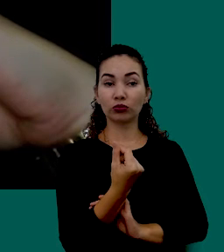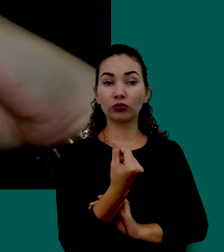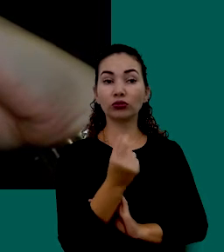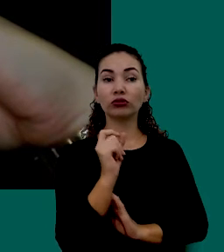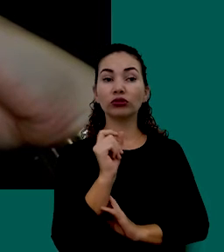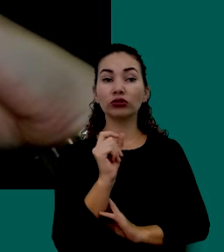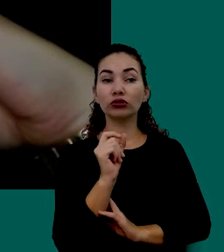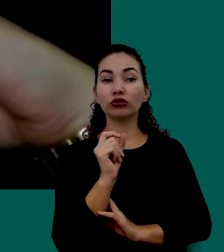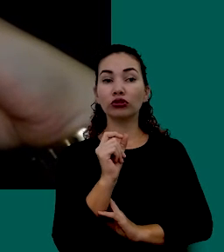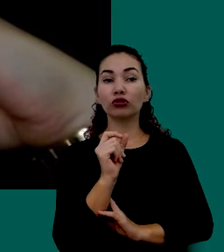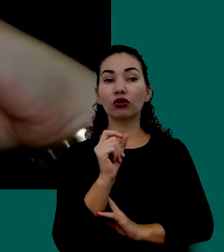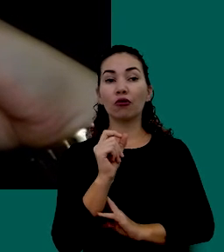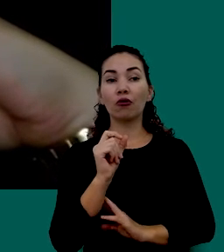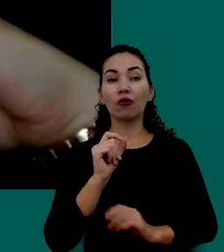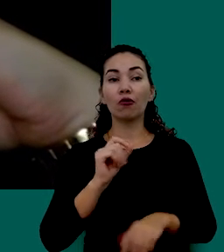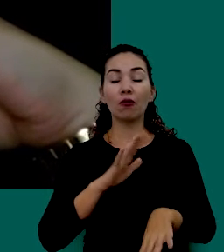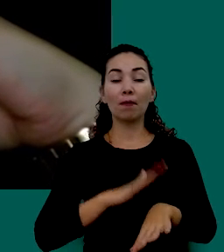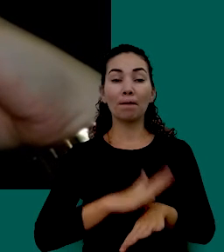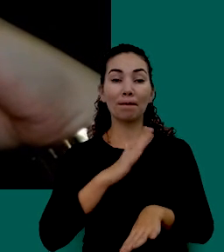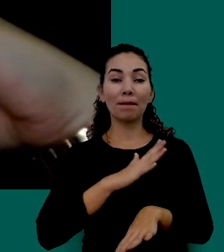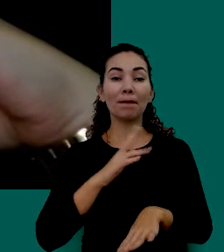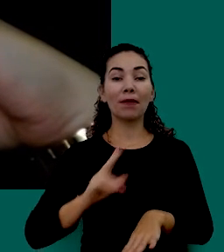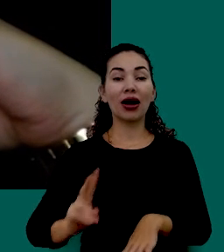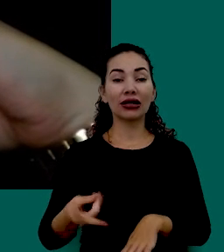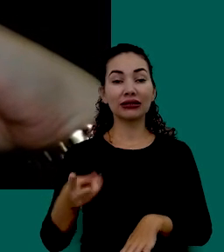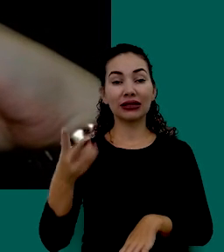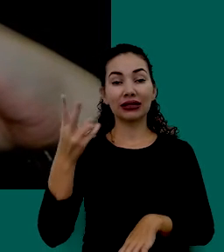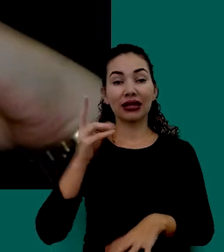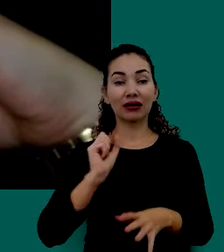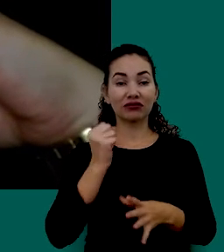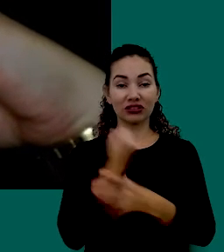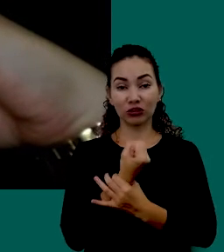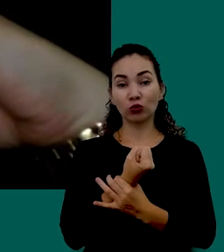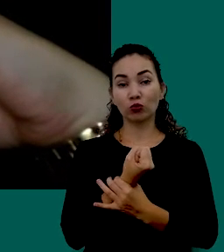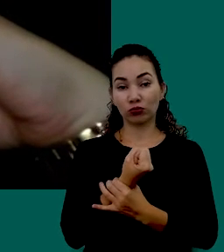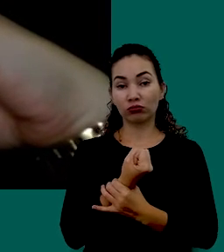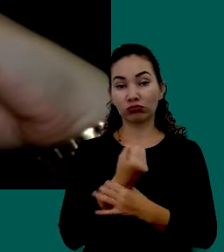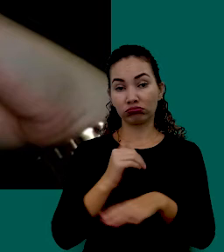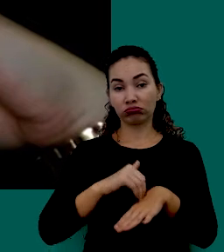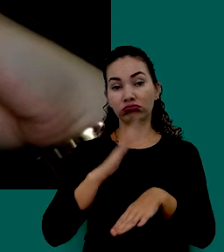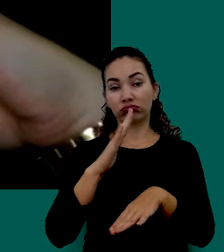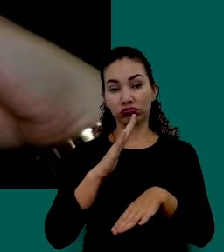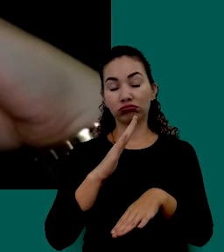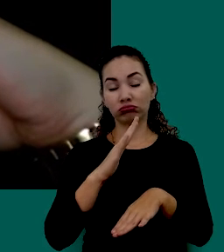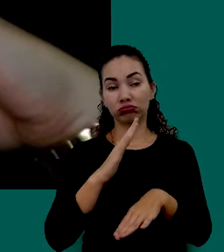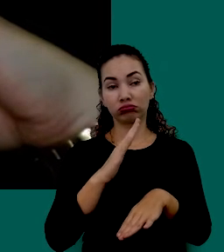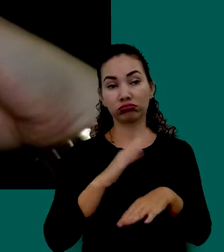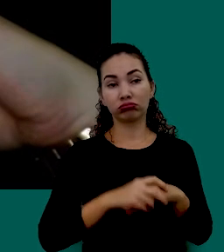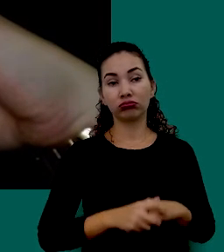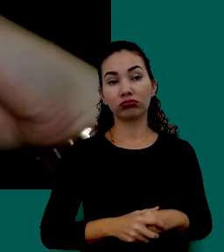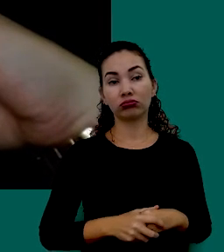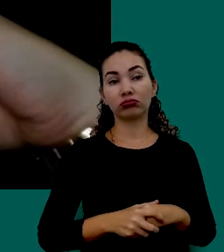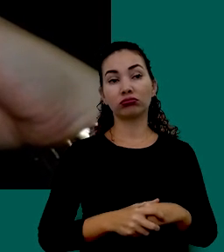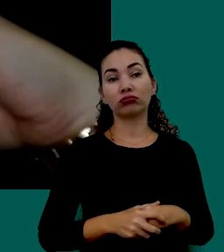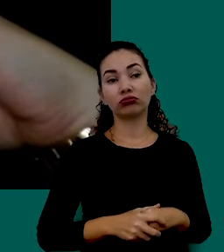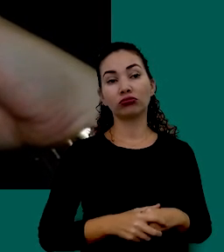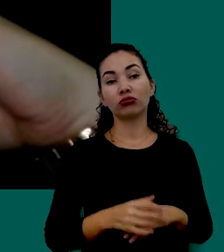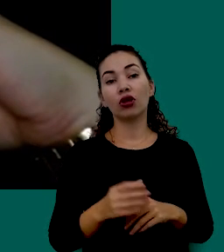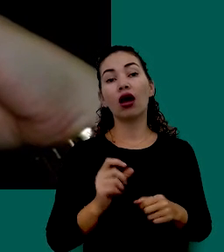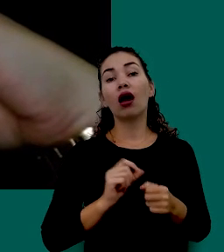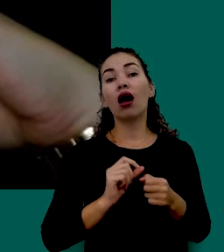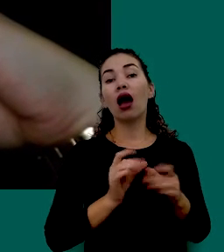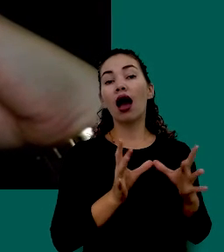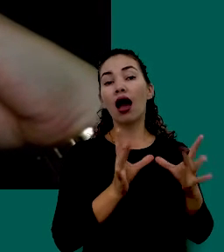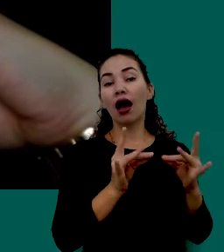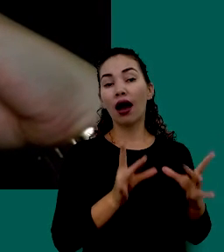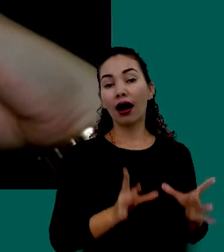Ativos Que Sejam Mais Rentáveis E Seguros Ou Seja Aplique O Seu